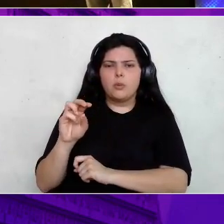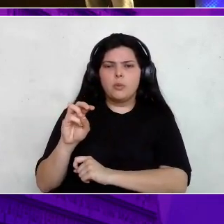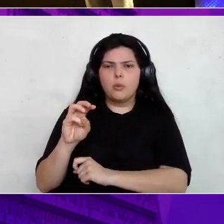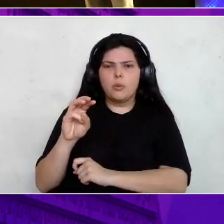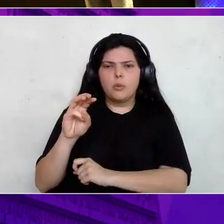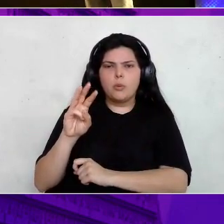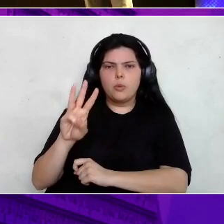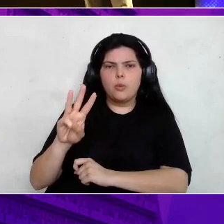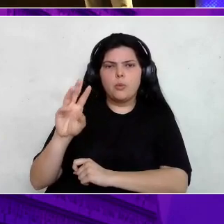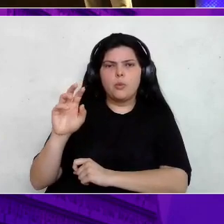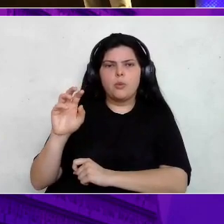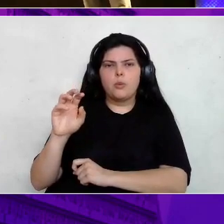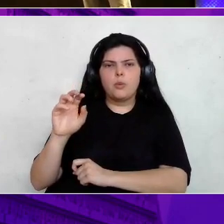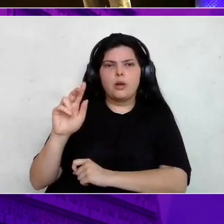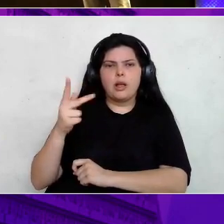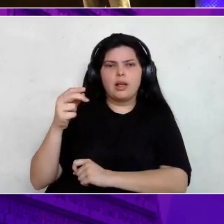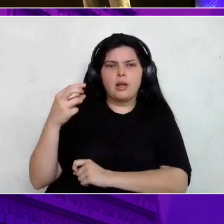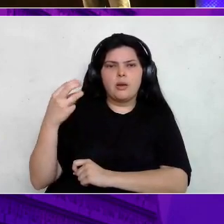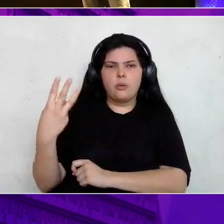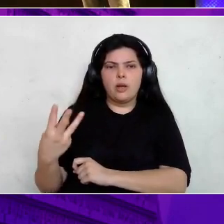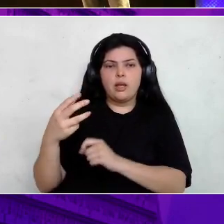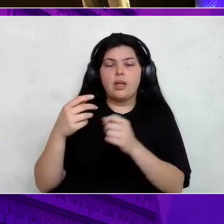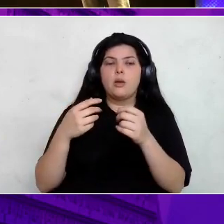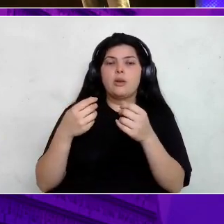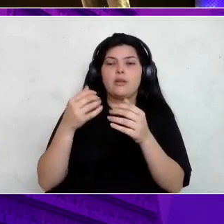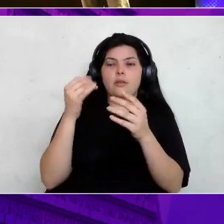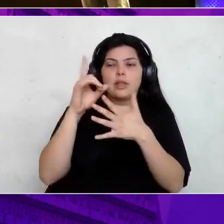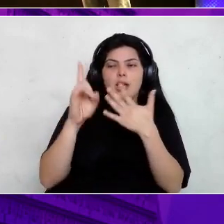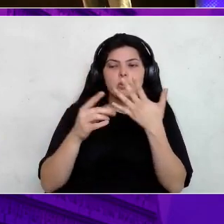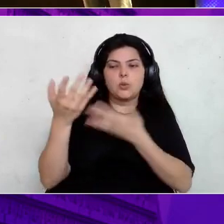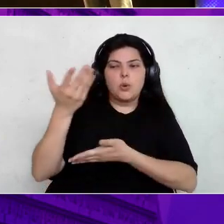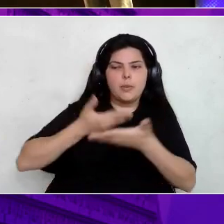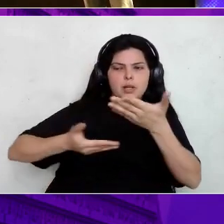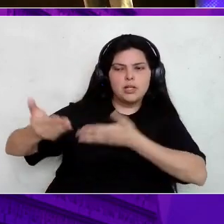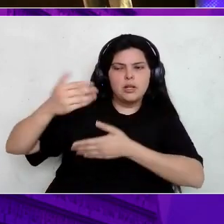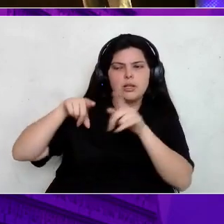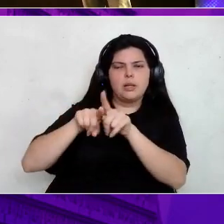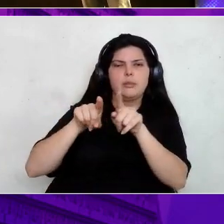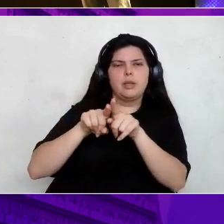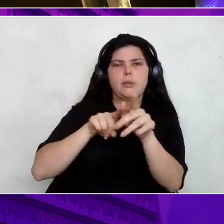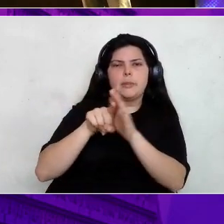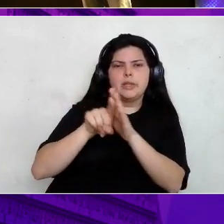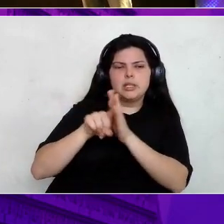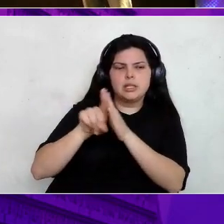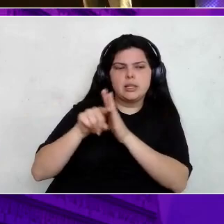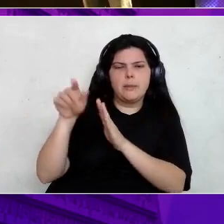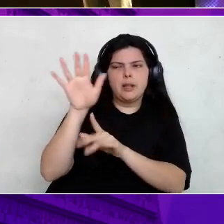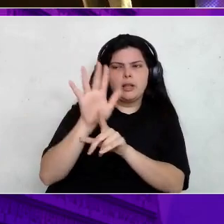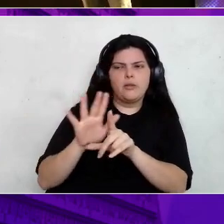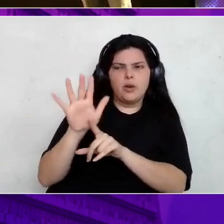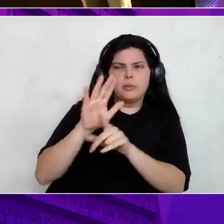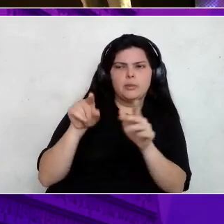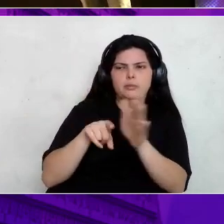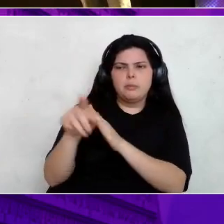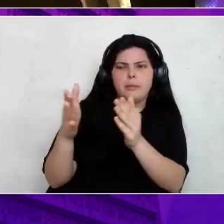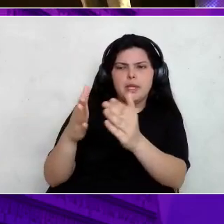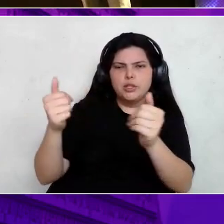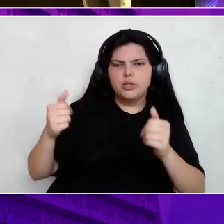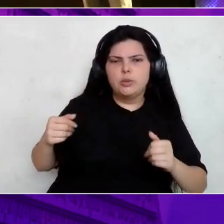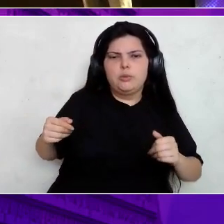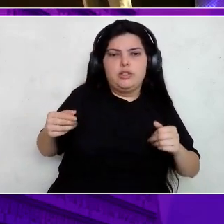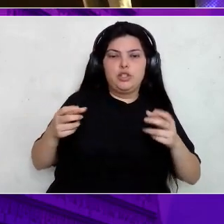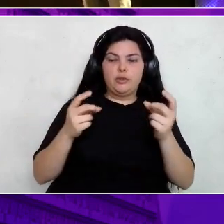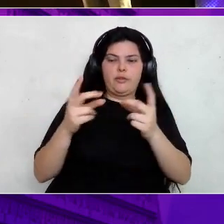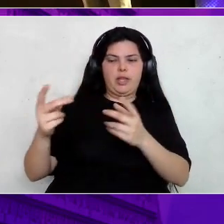né? Os dados, eles são compartilhados entre os motores, né? Então, se chega uma consulta para a nossa plataforma, né? Vamos supor, no exemplo do e-commerce, a área de